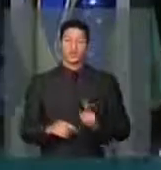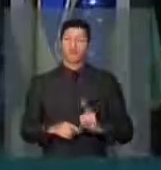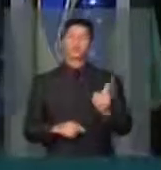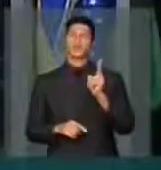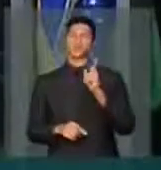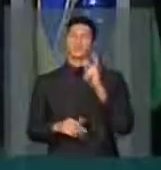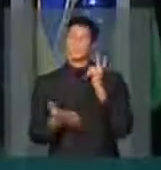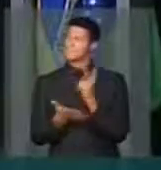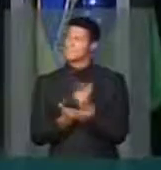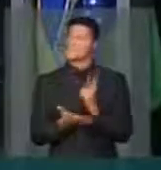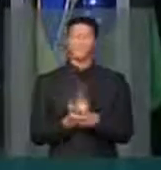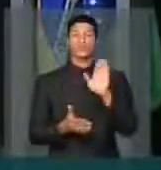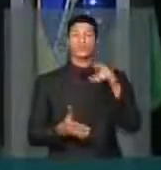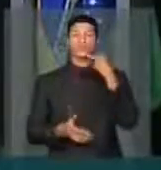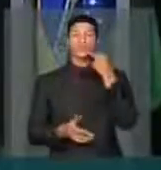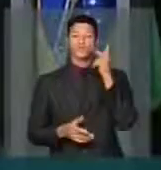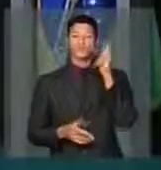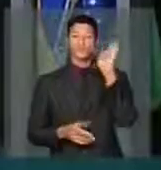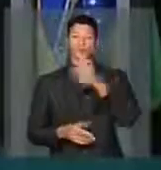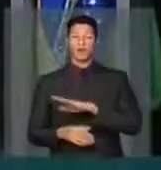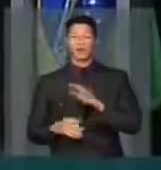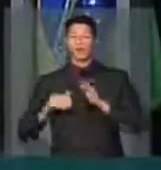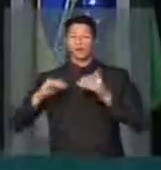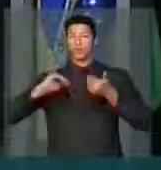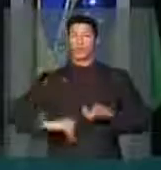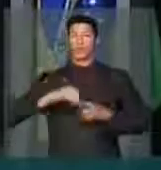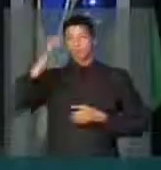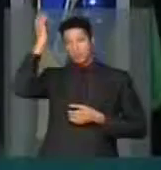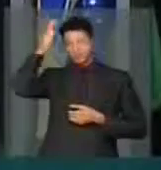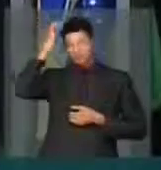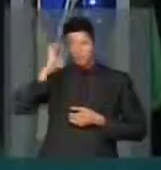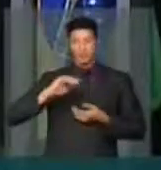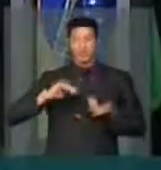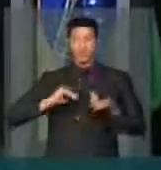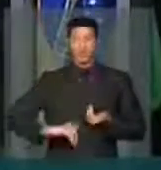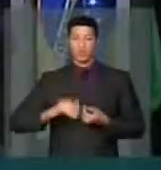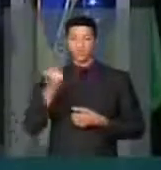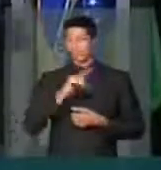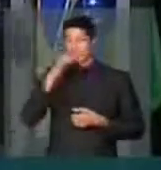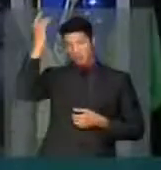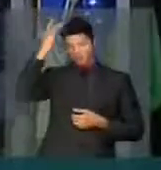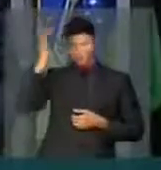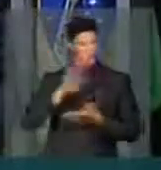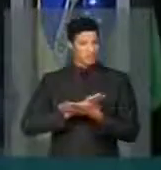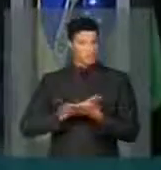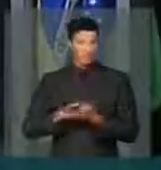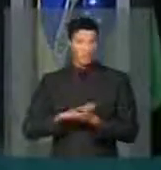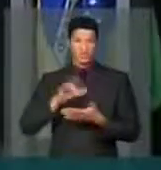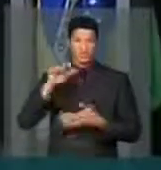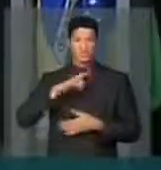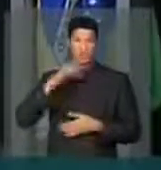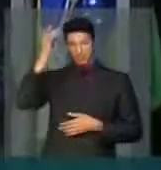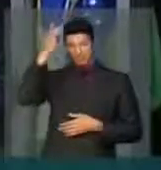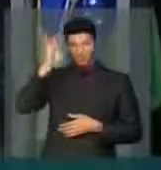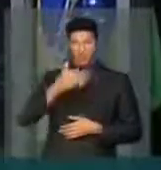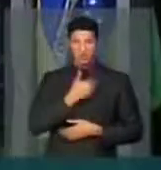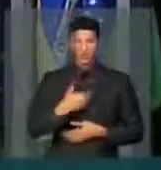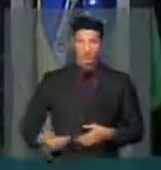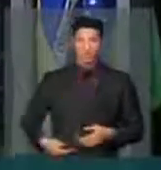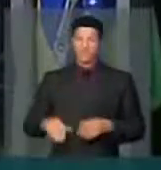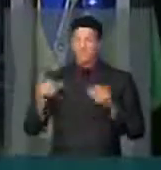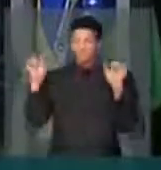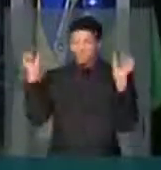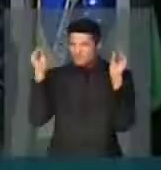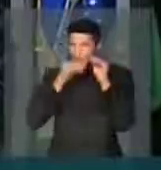assim. Quando vai mal, o Congresso que é culpado. O Congresso não tem culpa. Quem tem culpa é esse governo